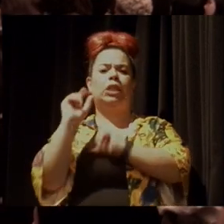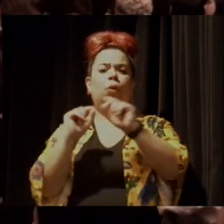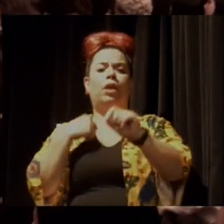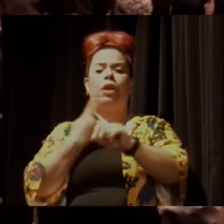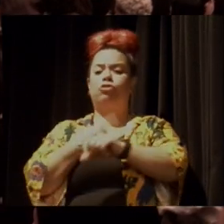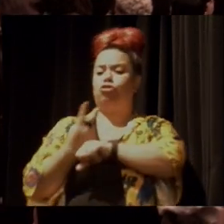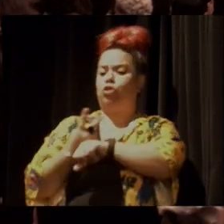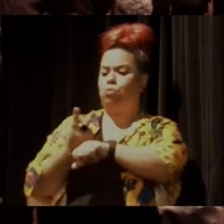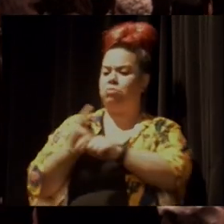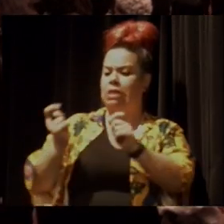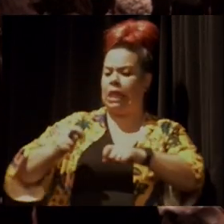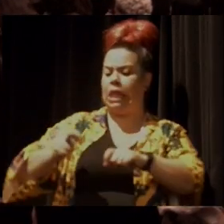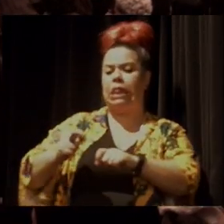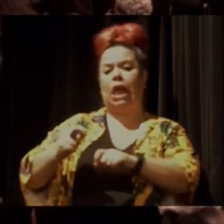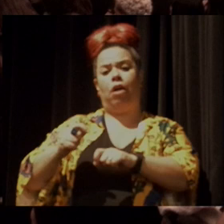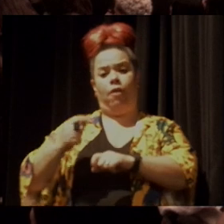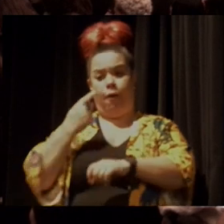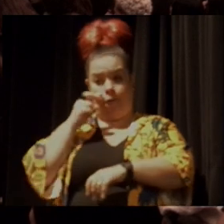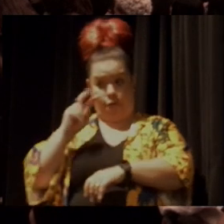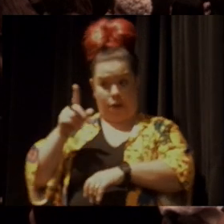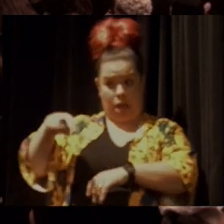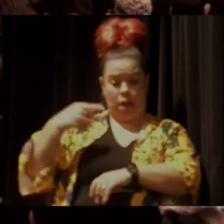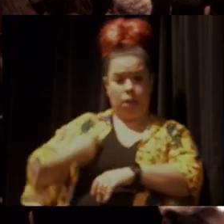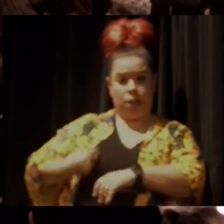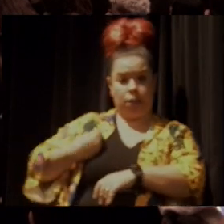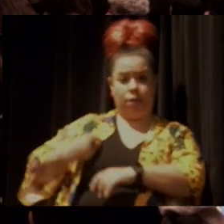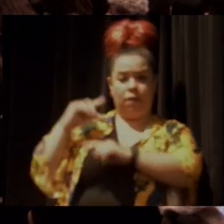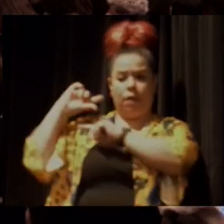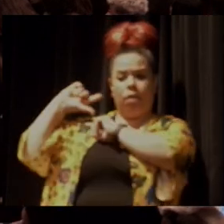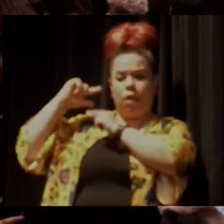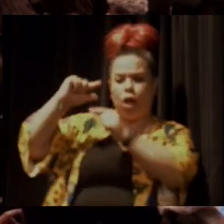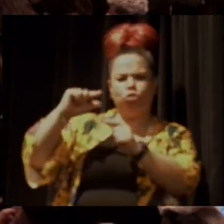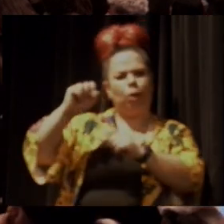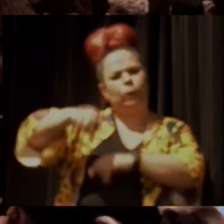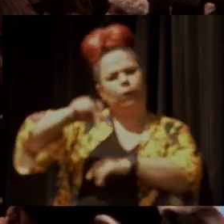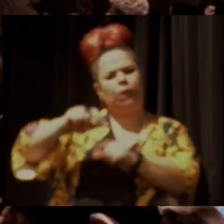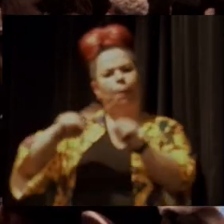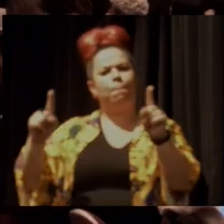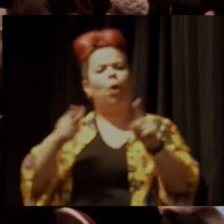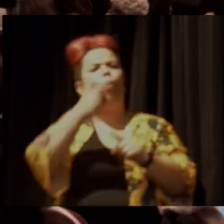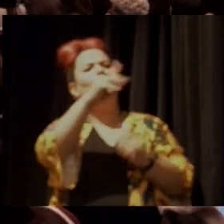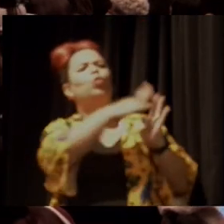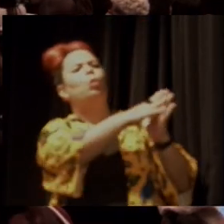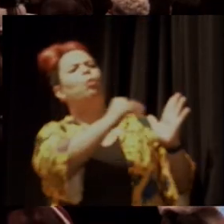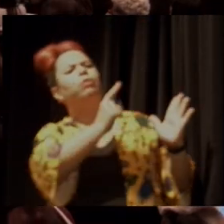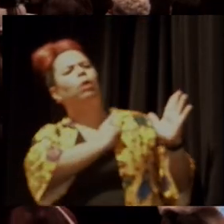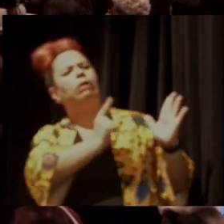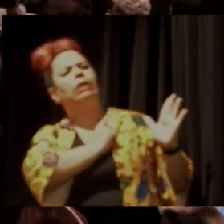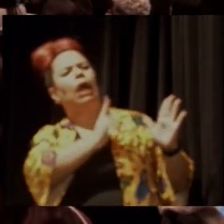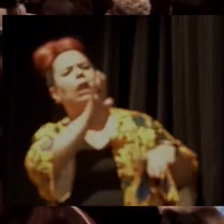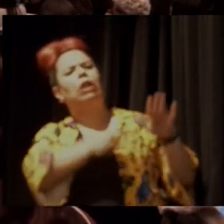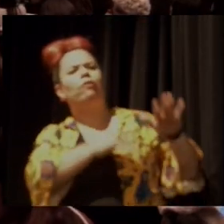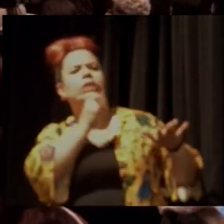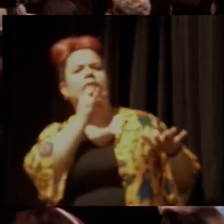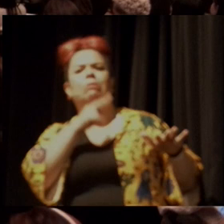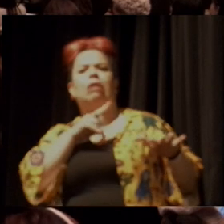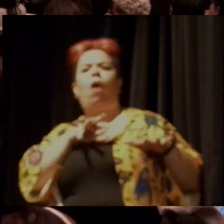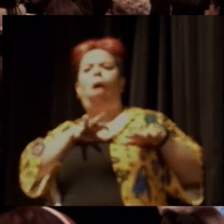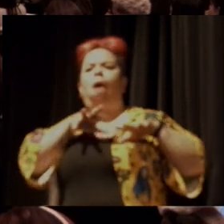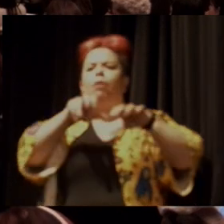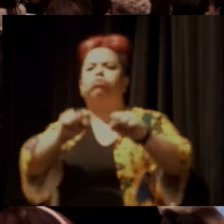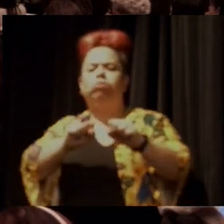nesses modos de vida tradicionais, mas em diferentes outros modelos menos predatórios,